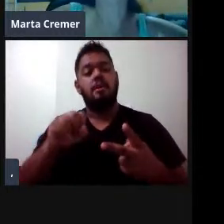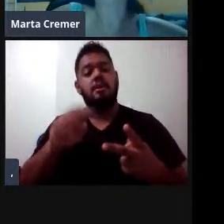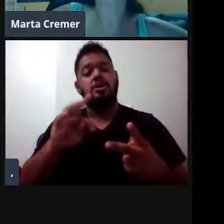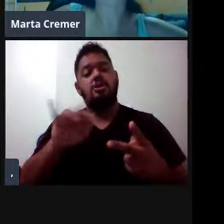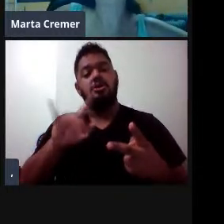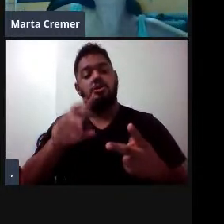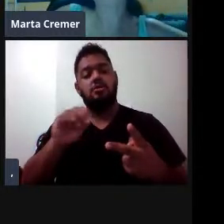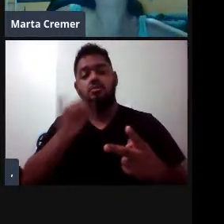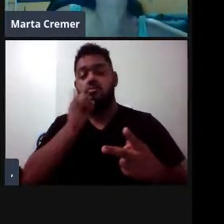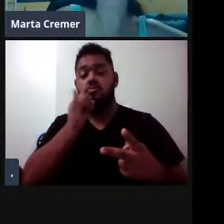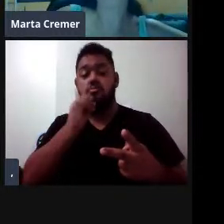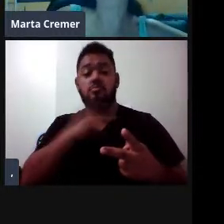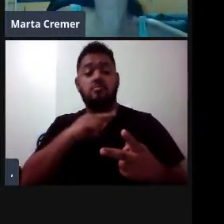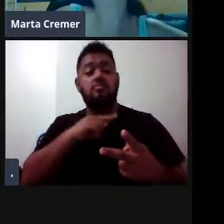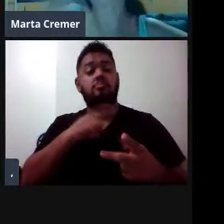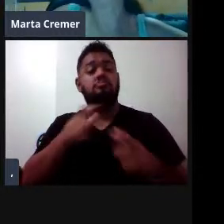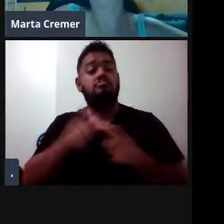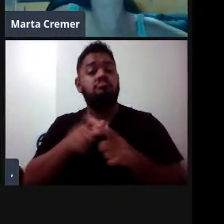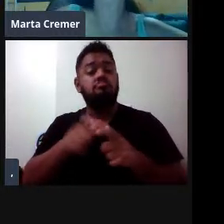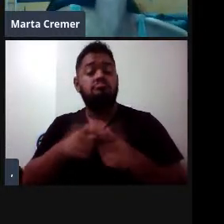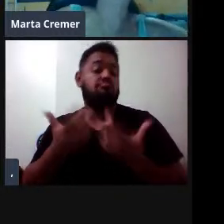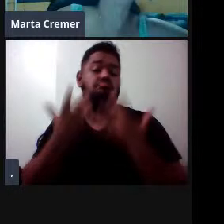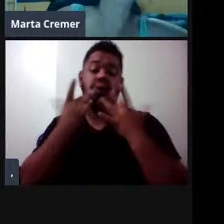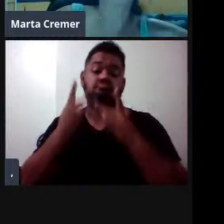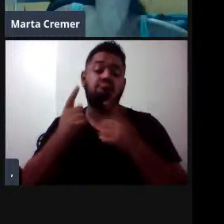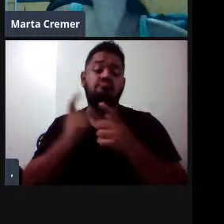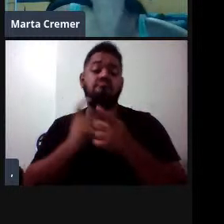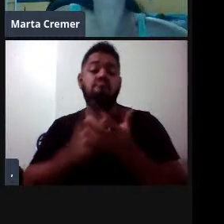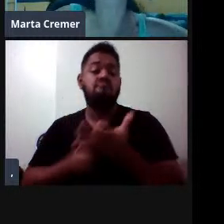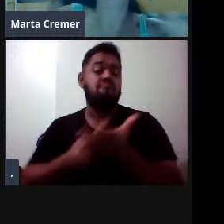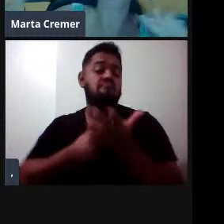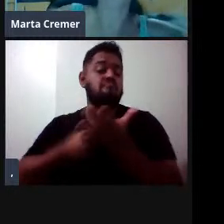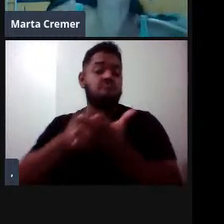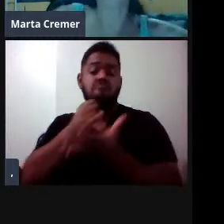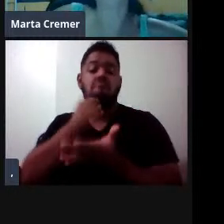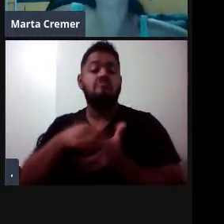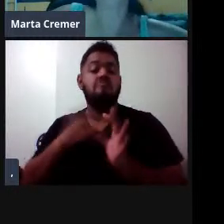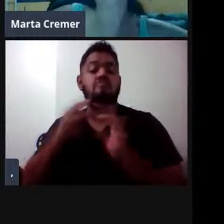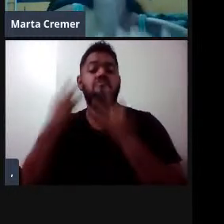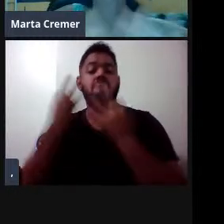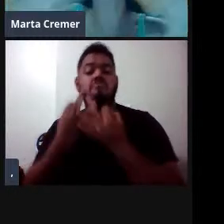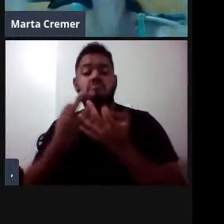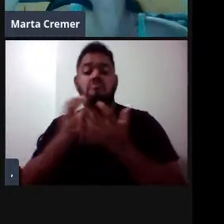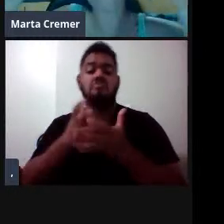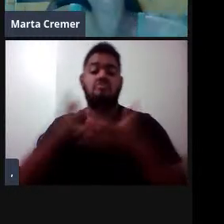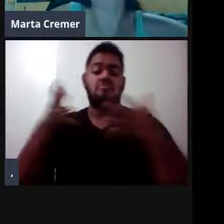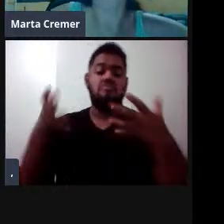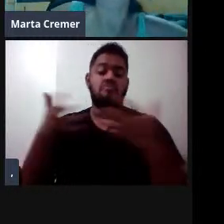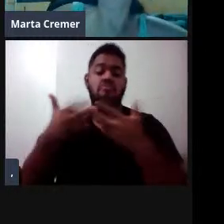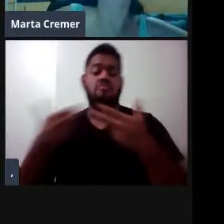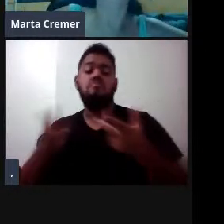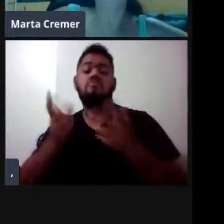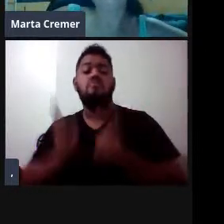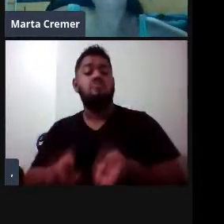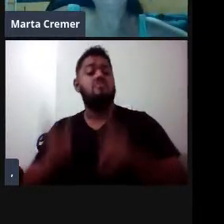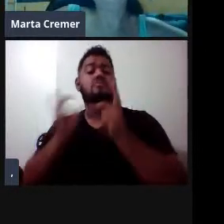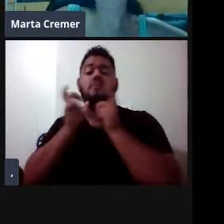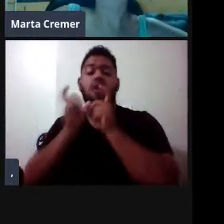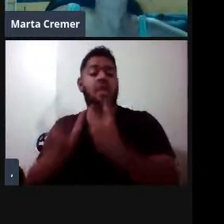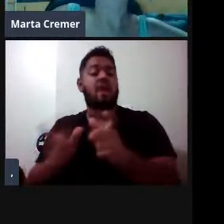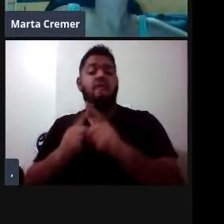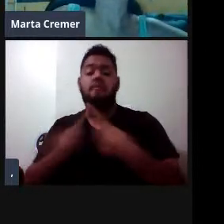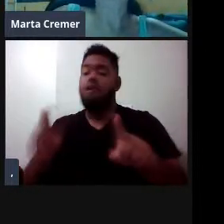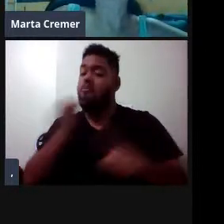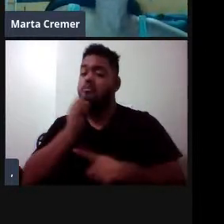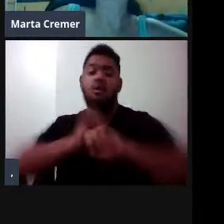dos cetáceos, também ainda não há consenso se é uma superfamília, se é uma subordem, então, assim, a gente continua usando esses termos, mas sem ter clareza